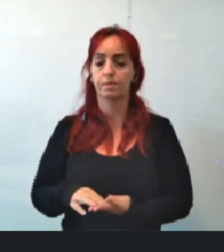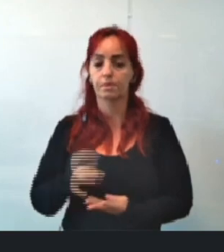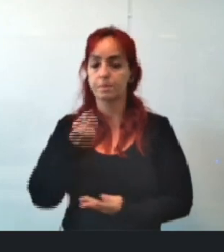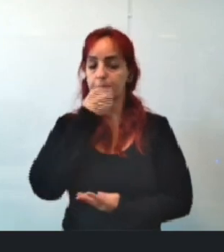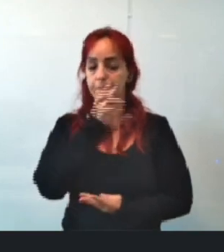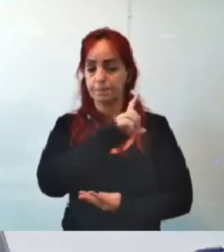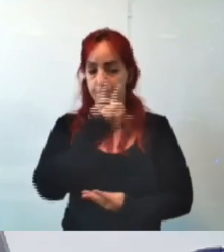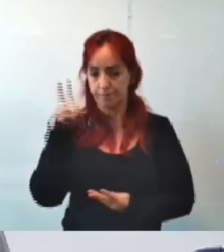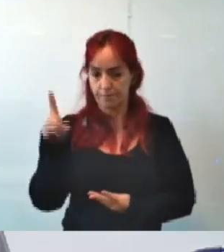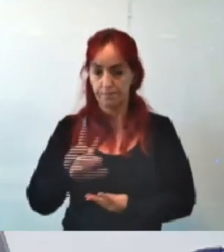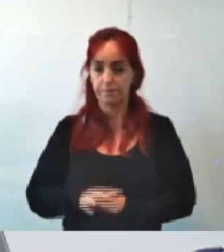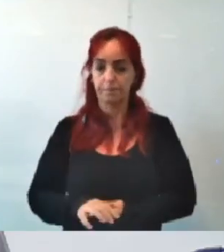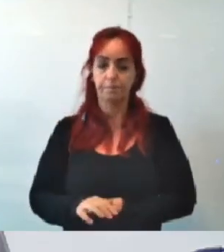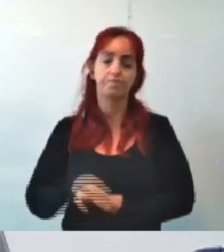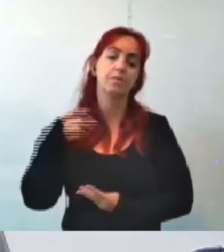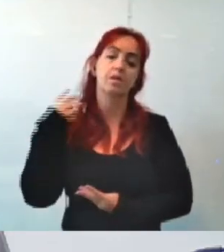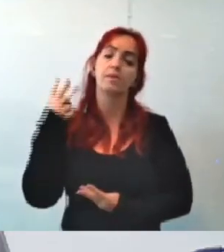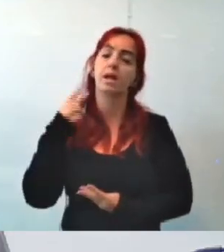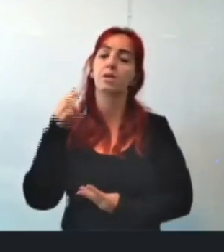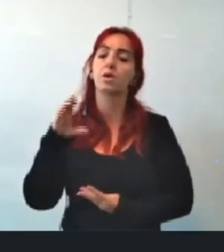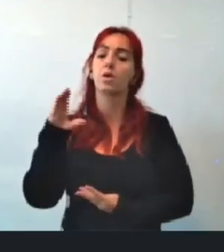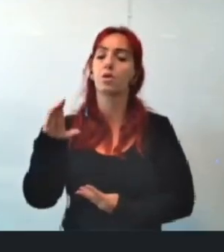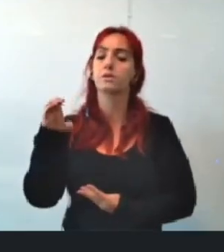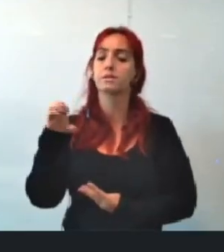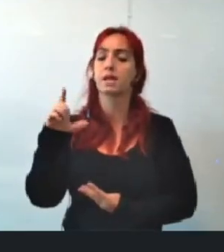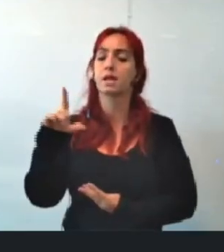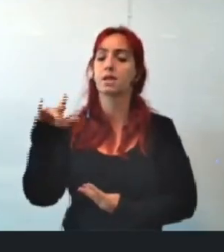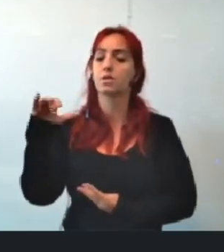todos. Bom dia, vereador doutor Sérgio Froes.